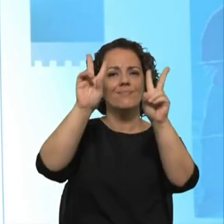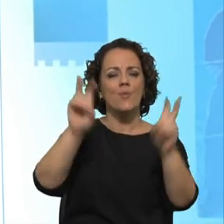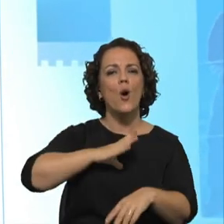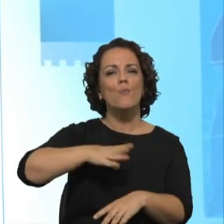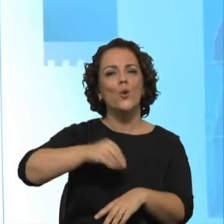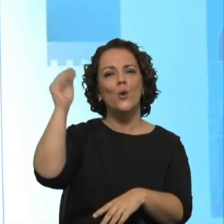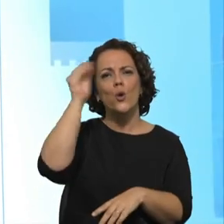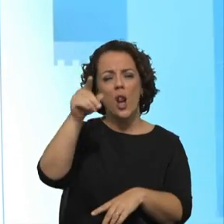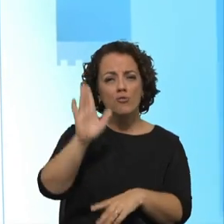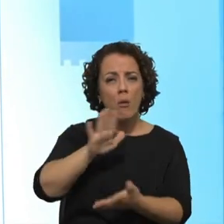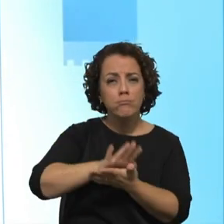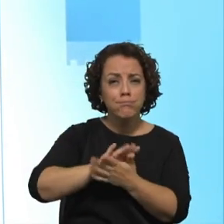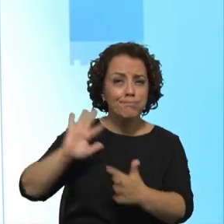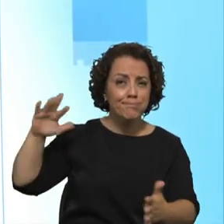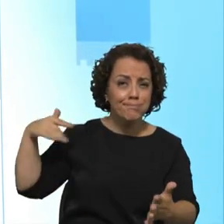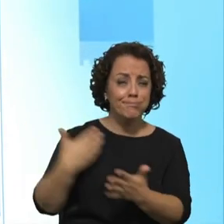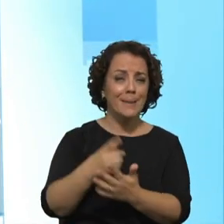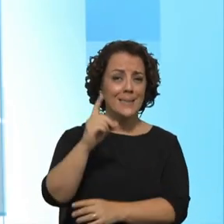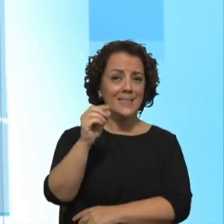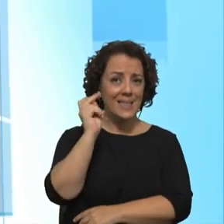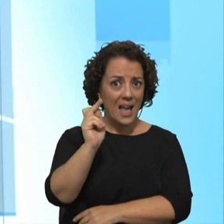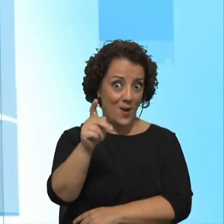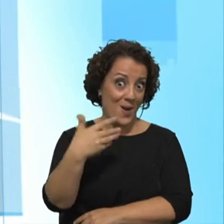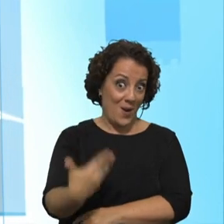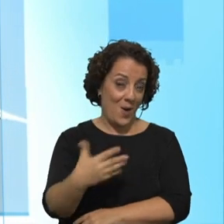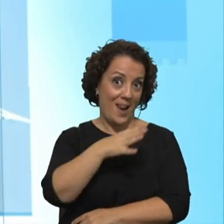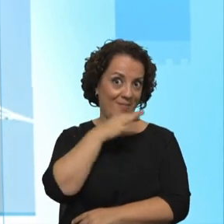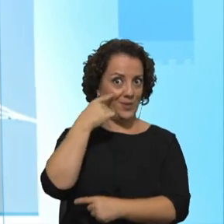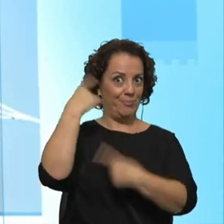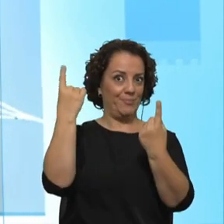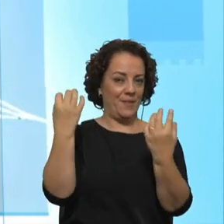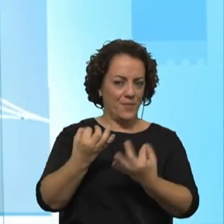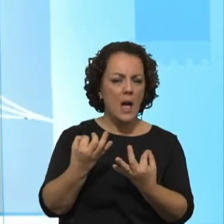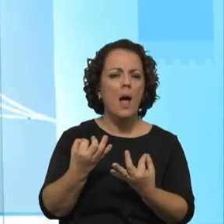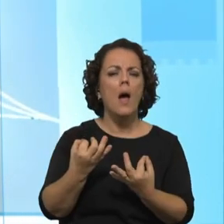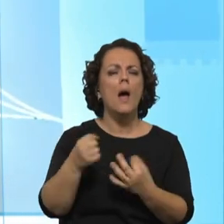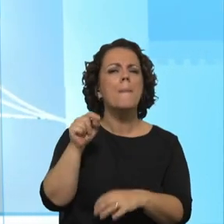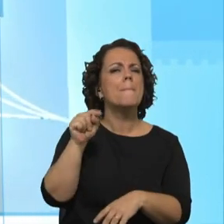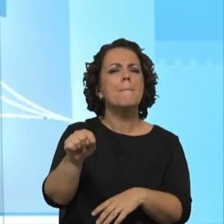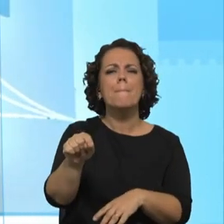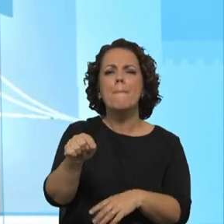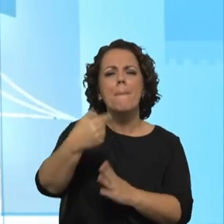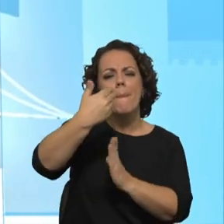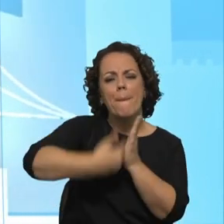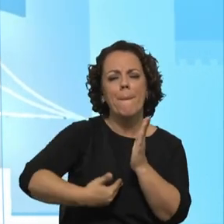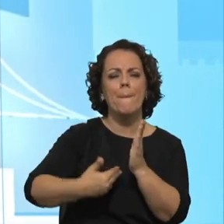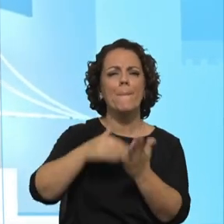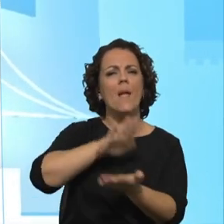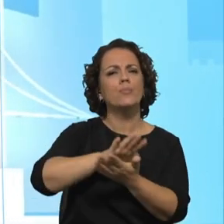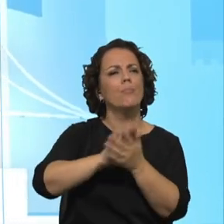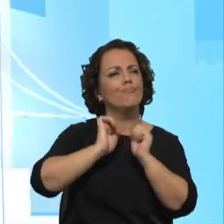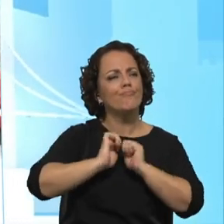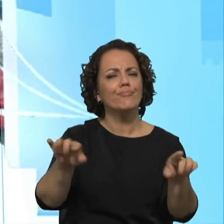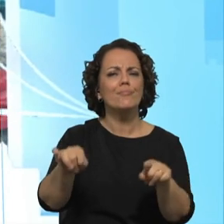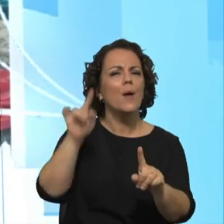faz há 60 anos, estão também a assinalar isso. O que é que pretende ser esta publicação, ao fim e ao cabo,